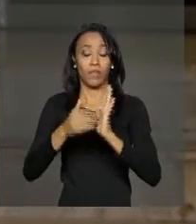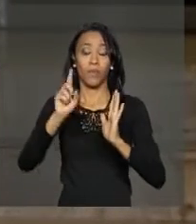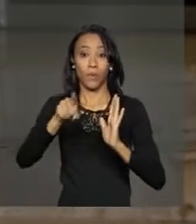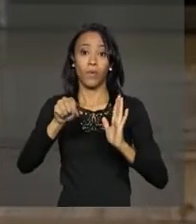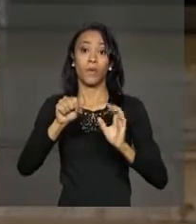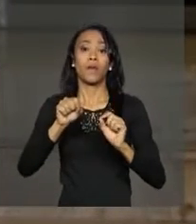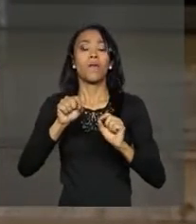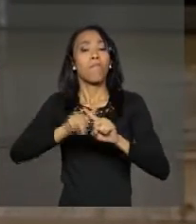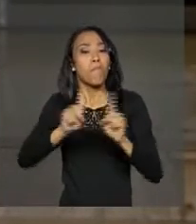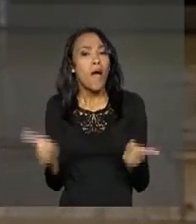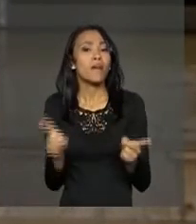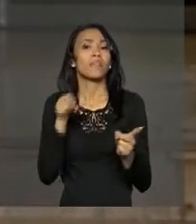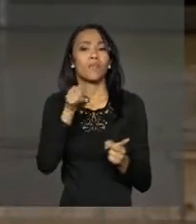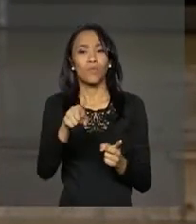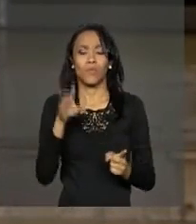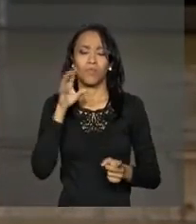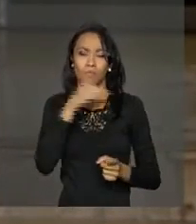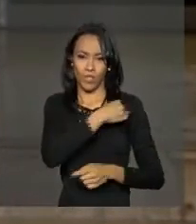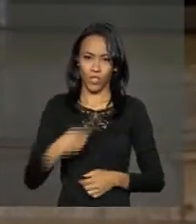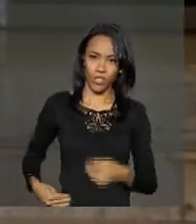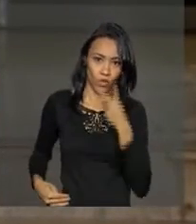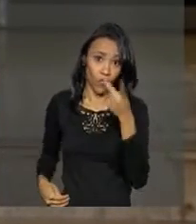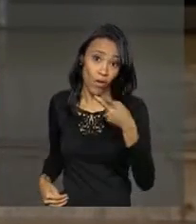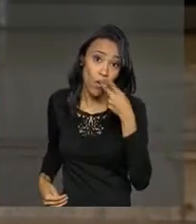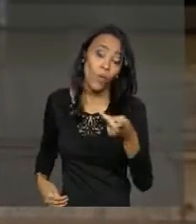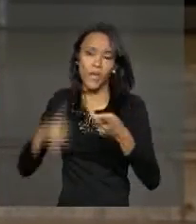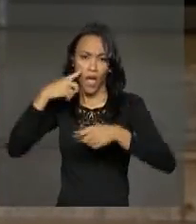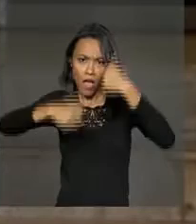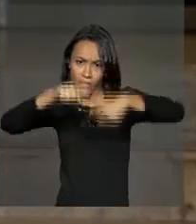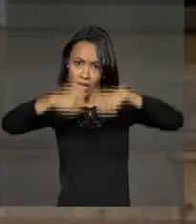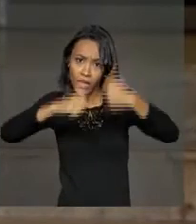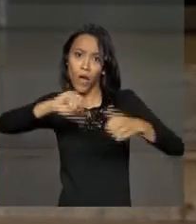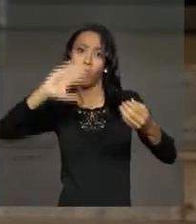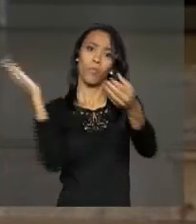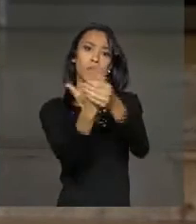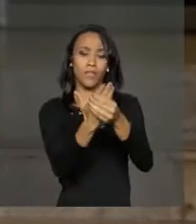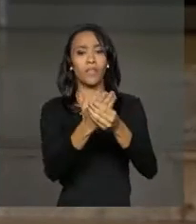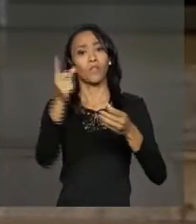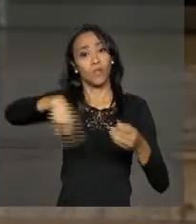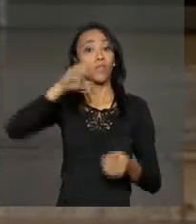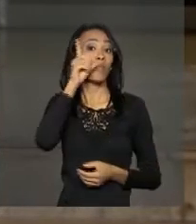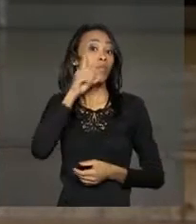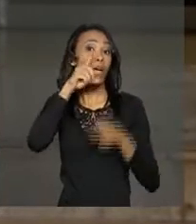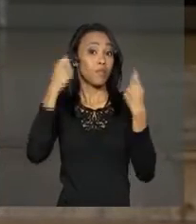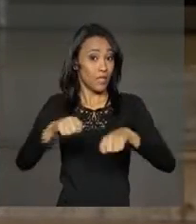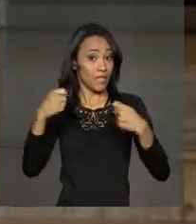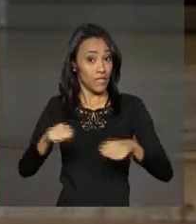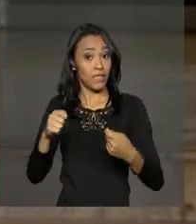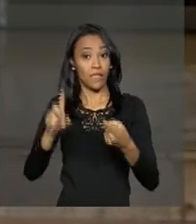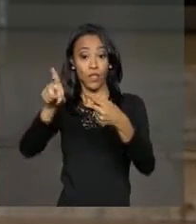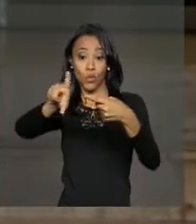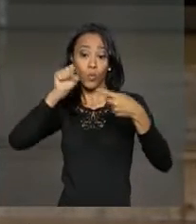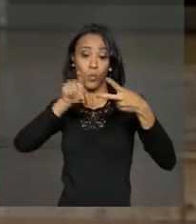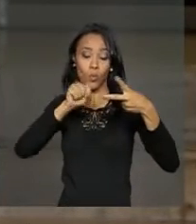defesa. Mas a decisão dos ministros ressaltou que, ao analisar o processo, os deputados devem considerar apenas as duas denúncias